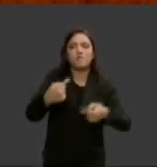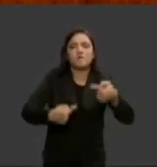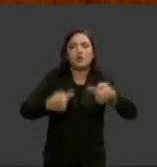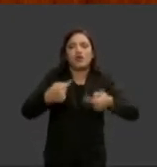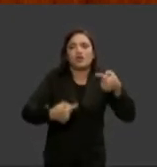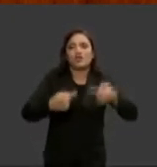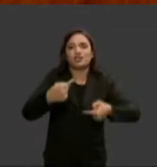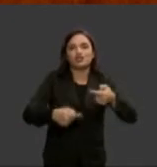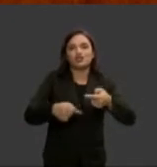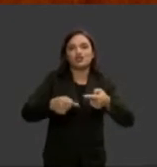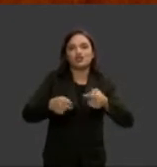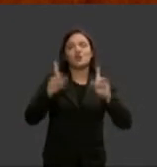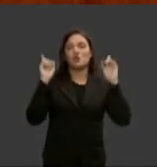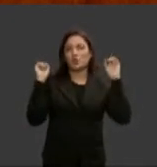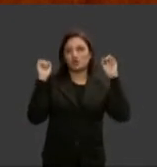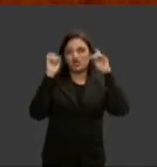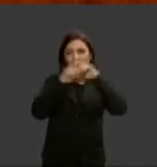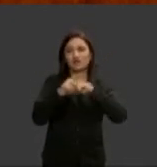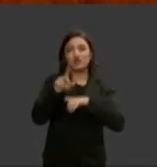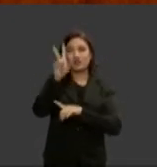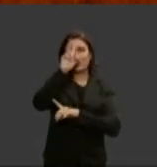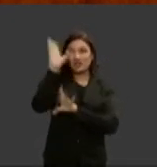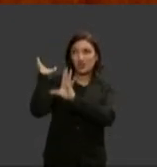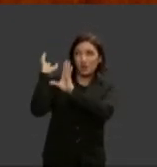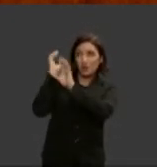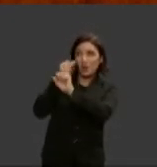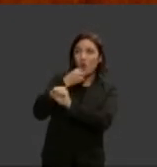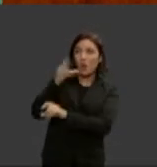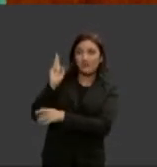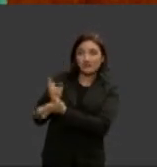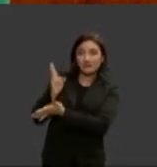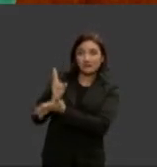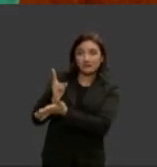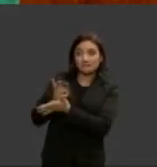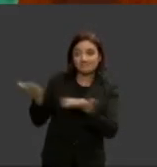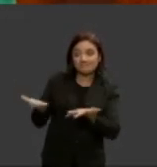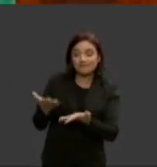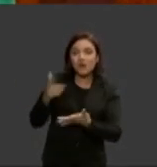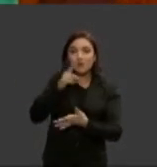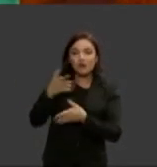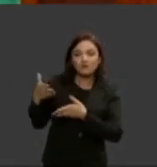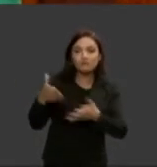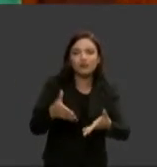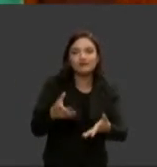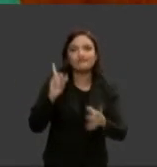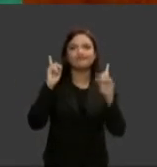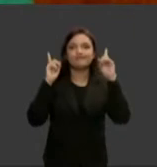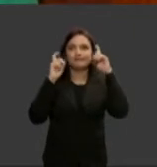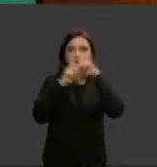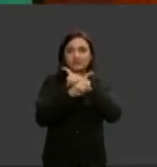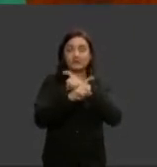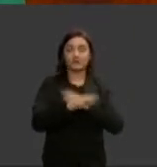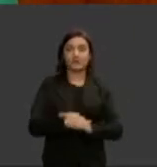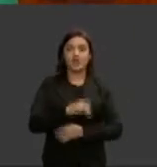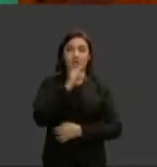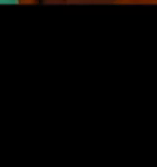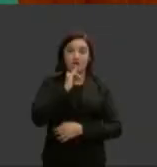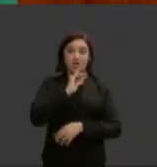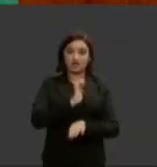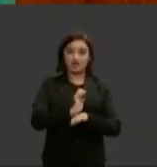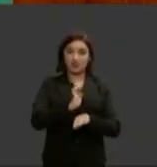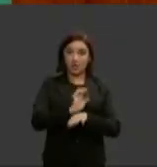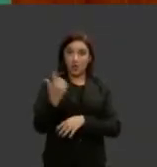historicamente ocupados por homens no meu estado de Goiás por exemplo nunca o tribunal de